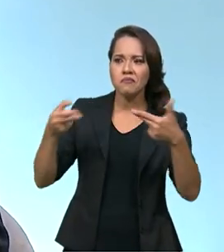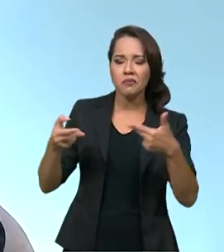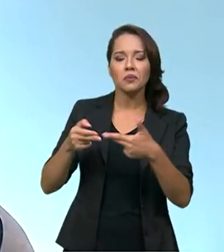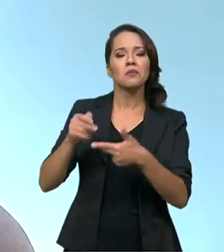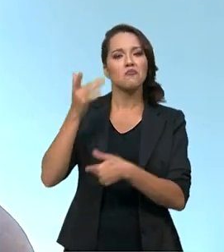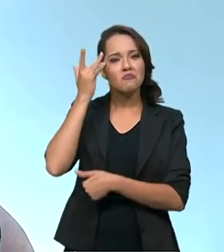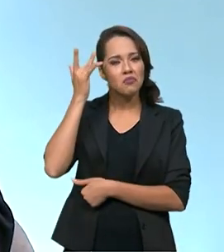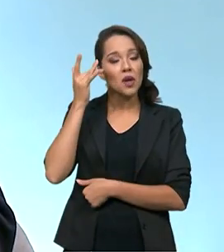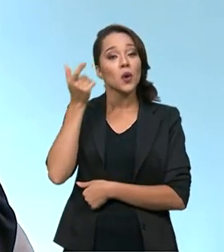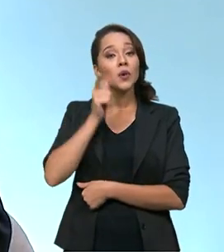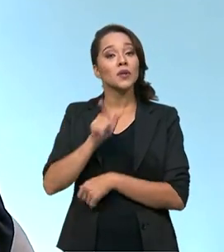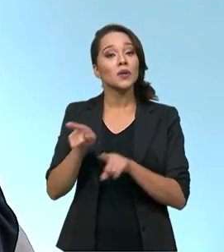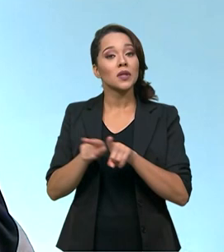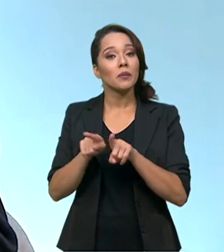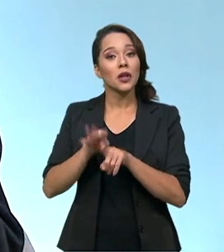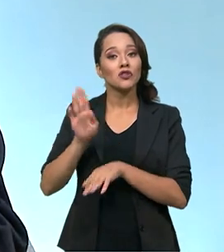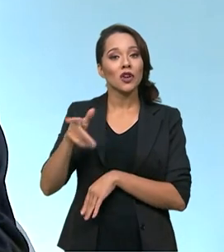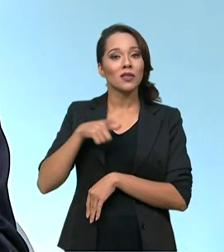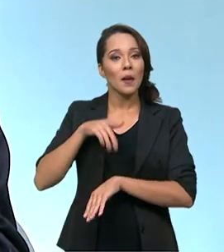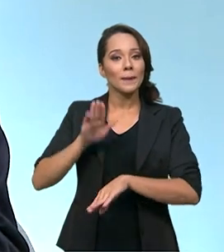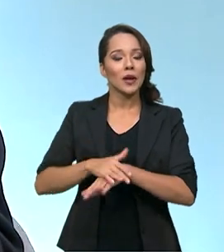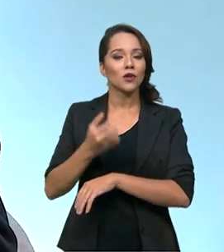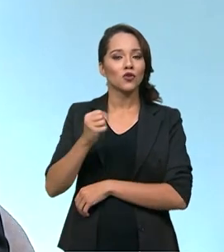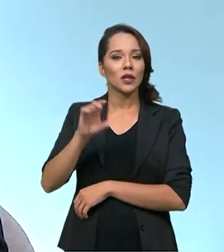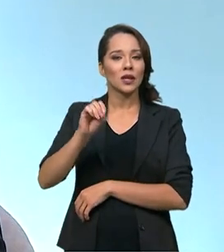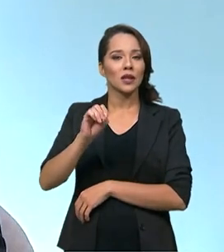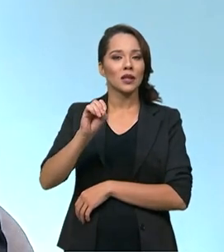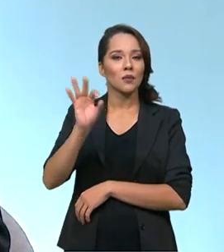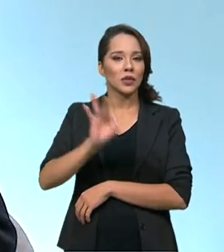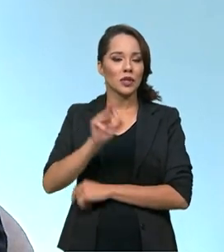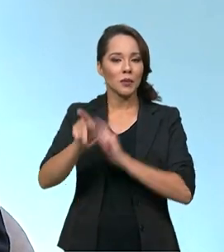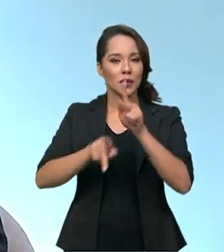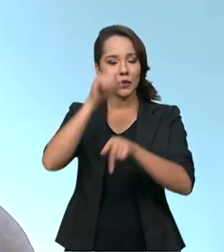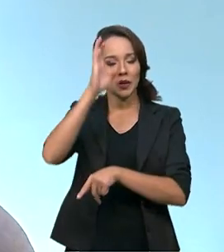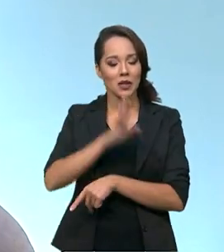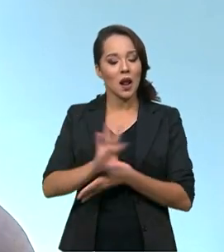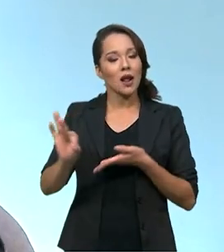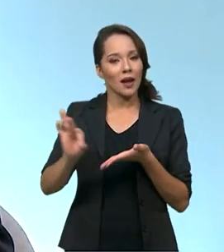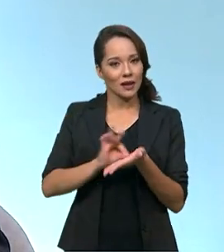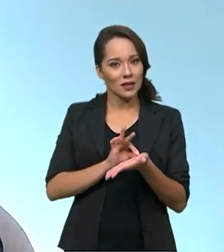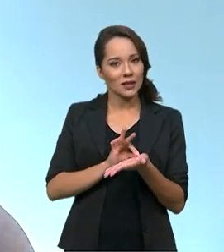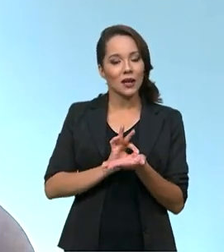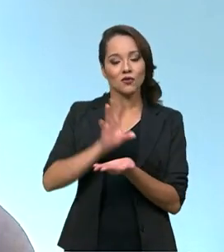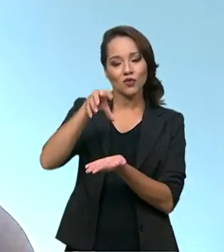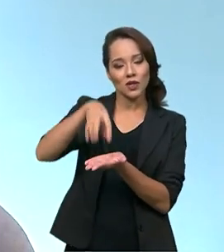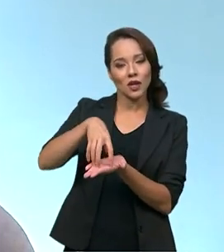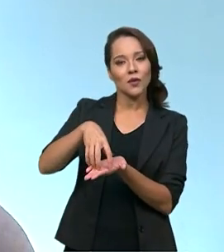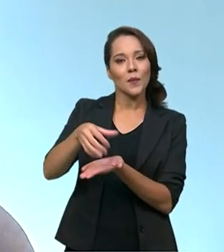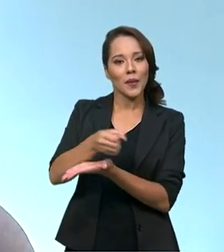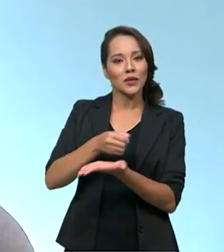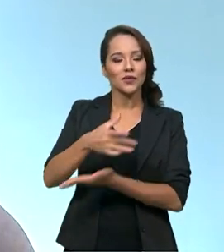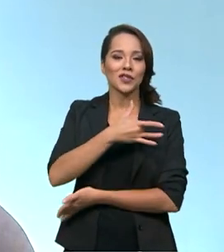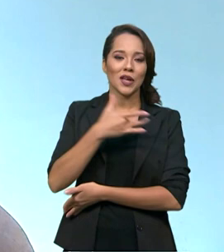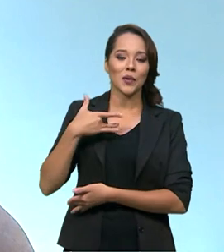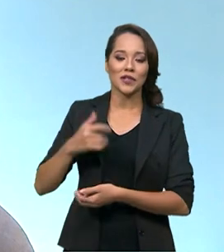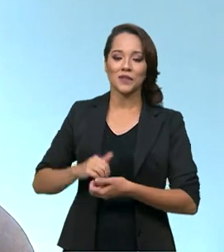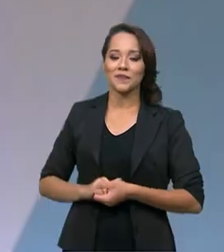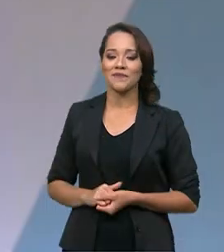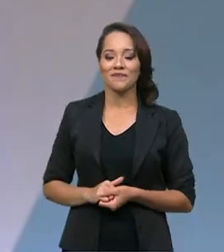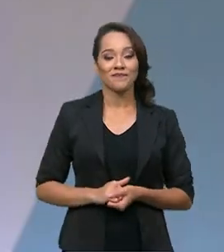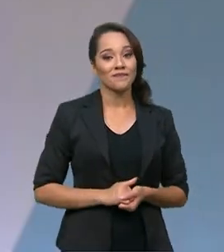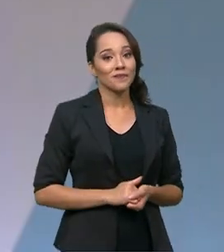conseguimos, por exemplo, já ter mais de 80% dos brasileiros cadastrados nas unidades básicas de saúde.